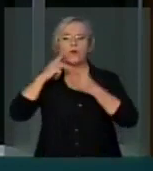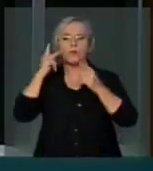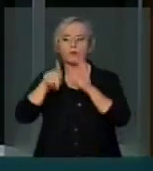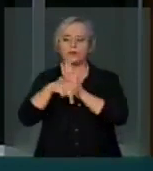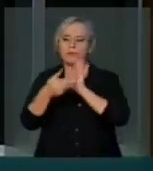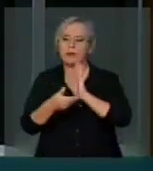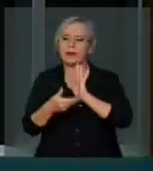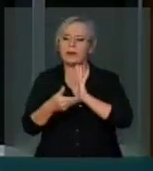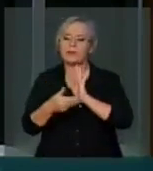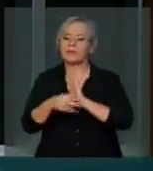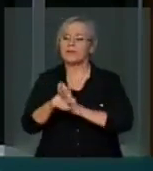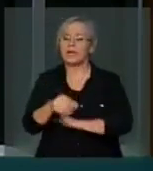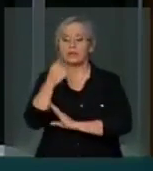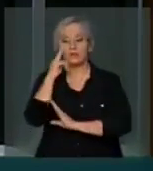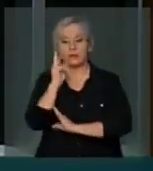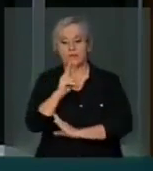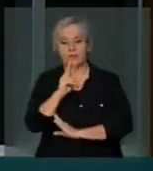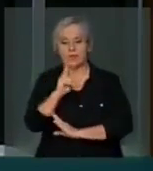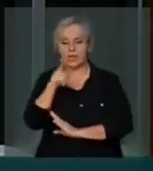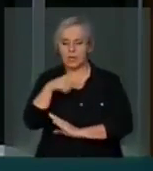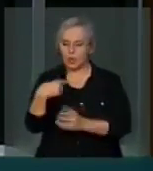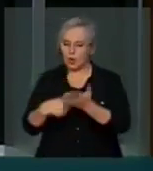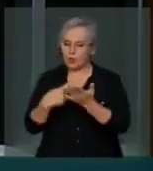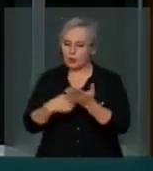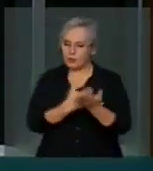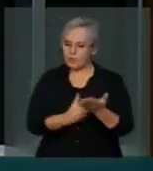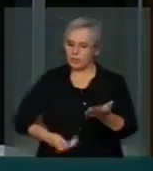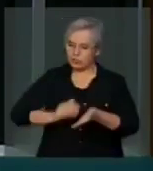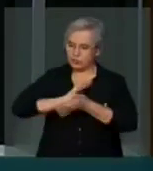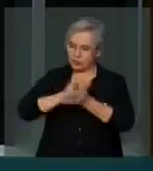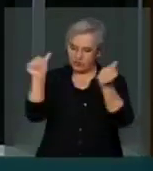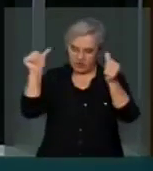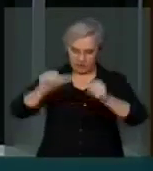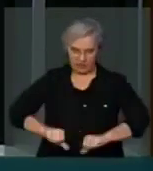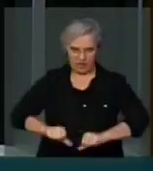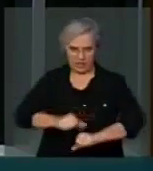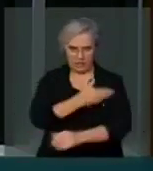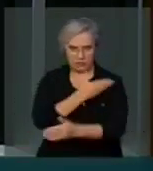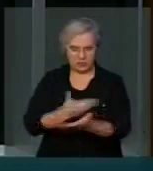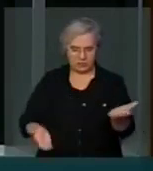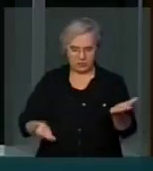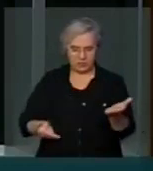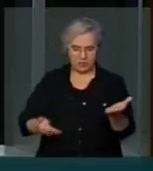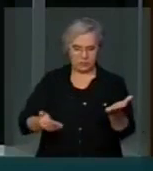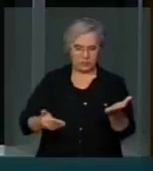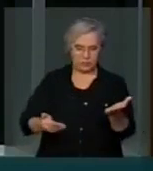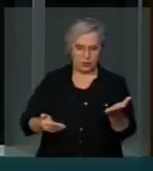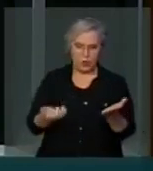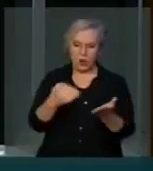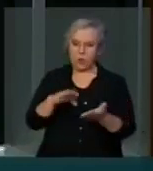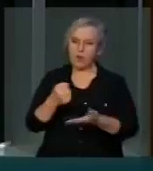compromisso é com um governo falido, um governo que levou o país a bancarrota, ou se é com o povo brasileiro.